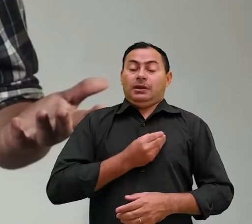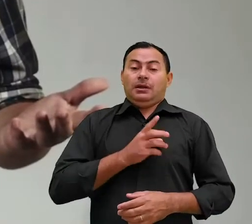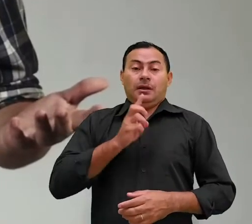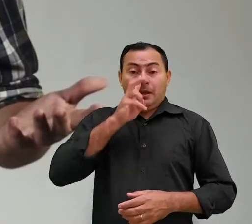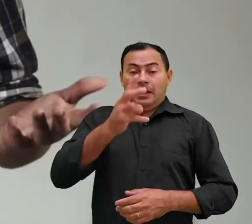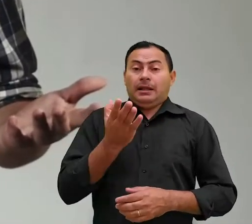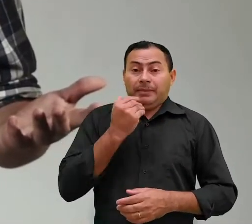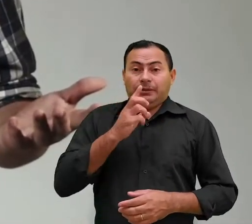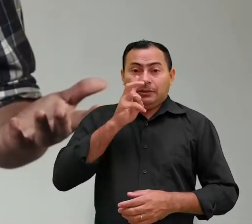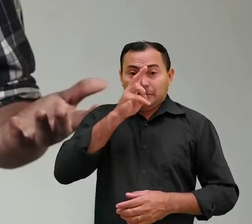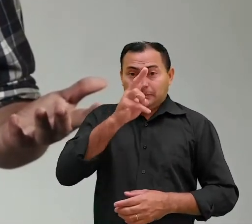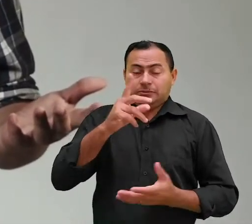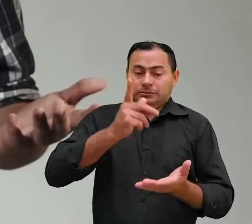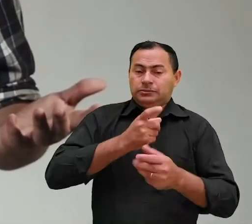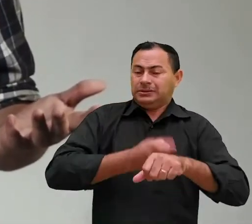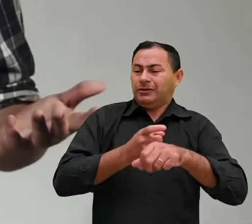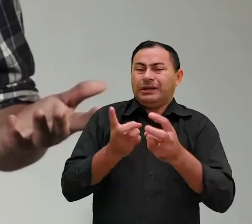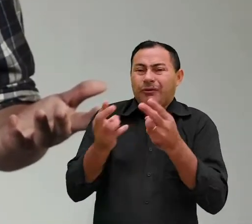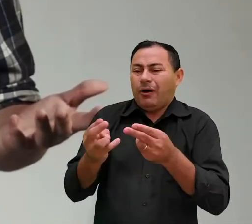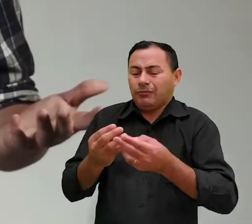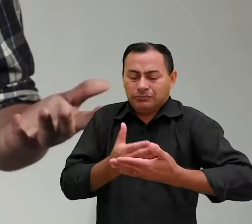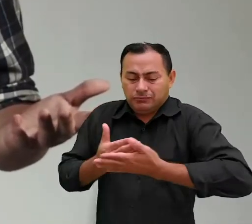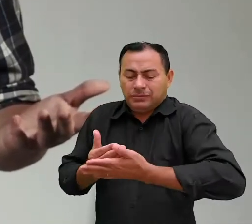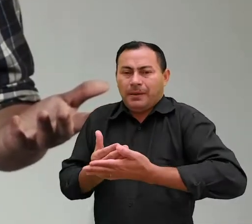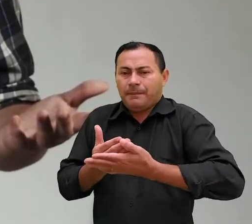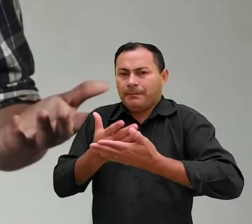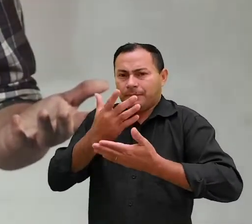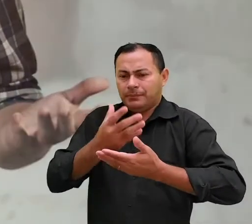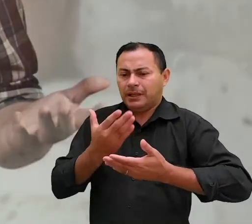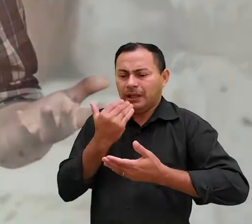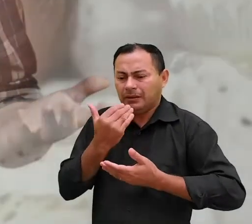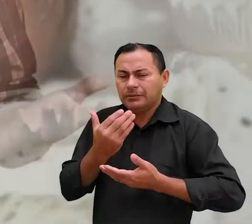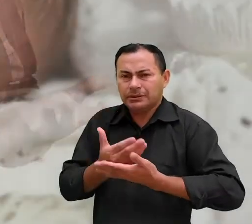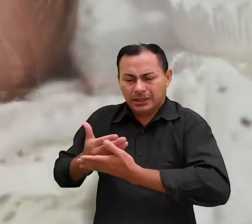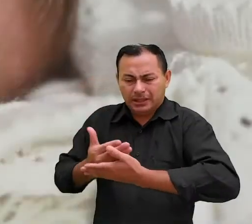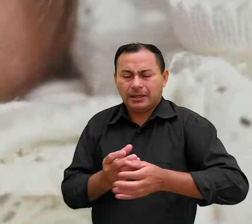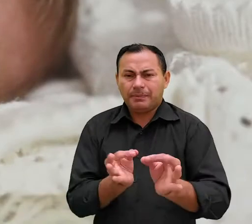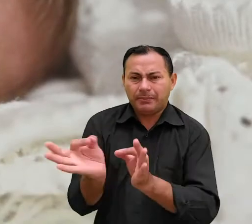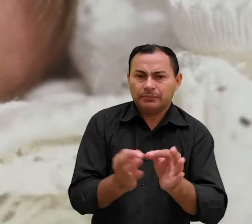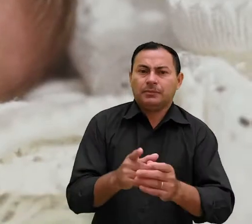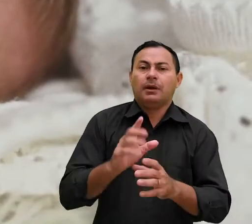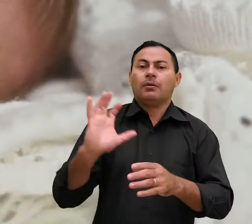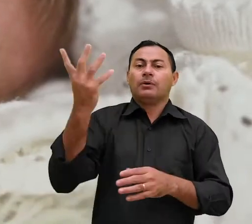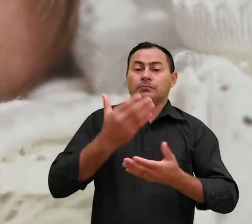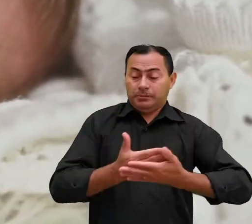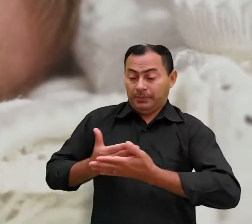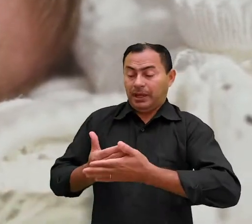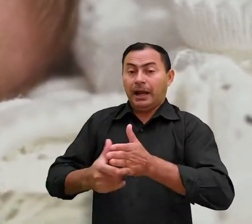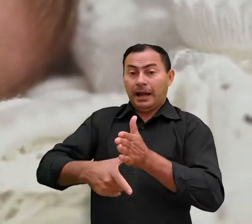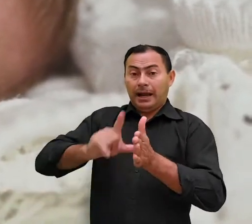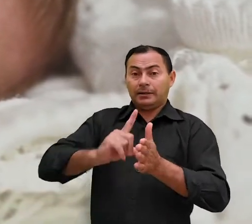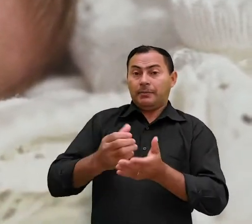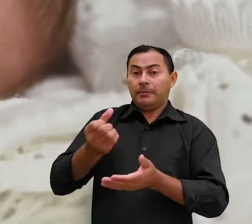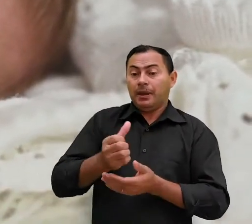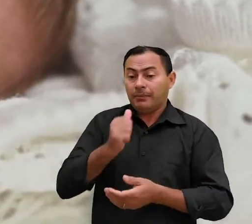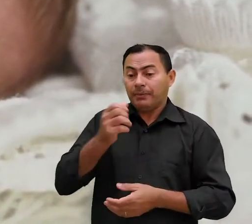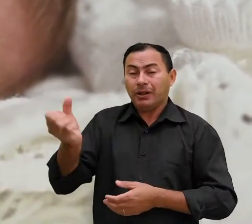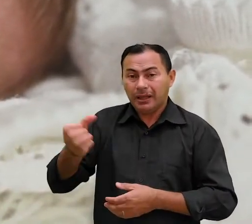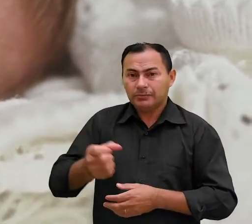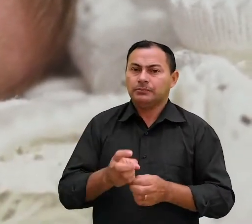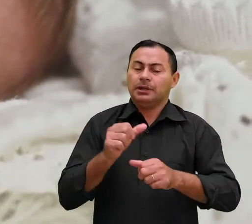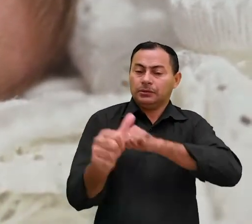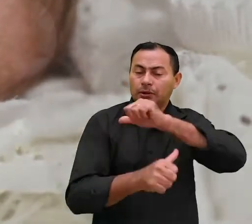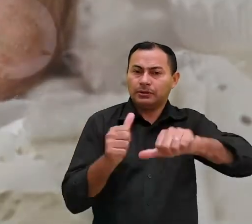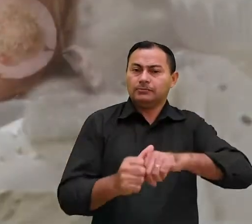sólido não mais a papinha de nenê que alguém preparou quando isso acontecer os bebezinhos que antes só bebiam